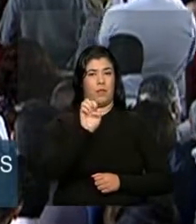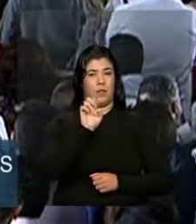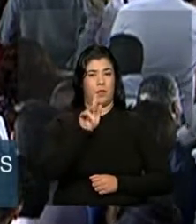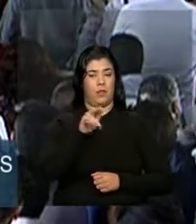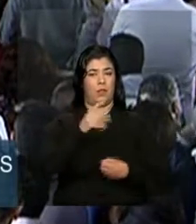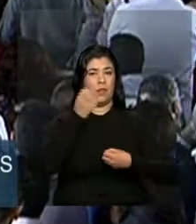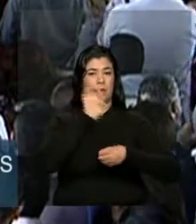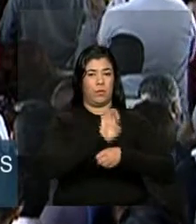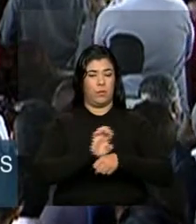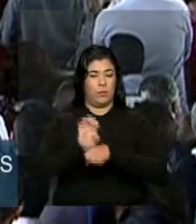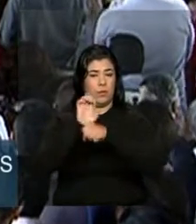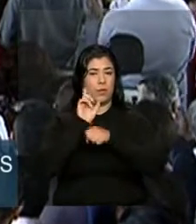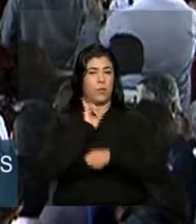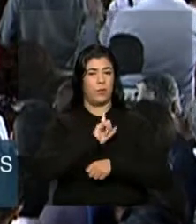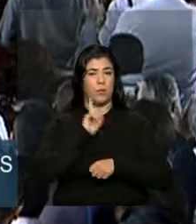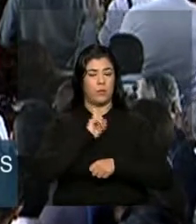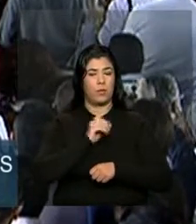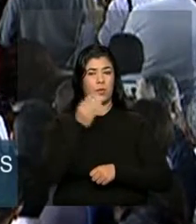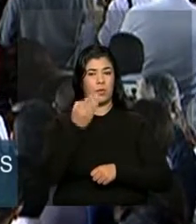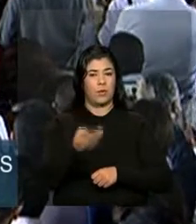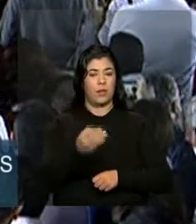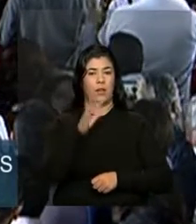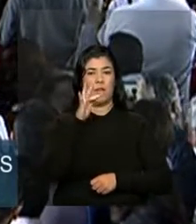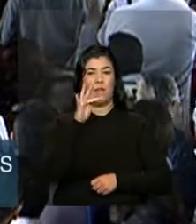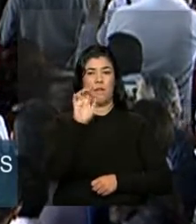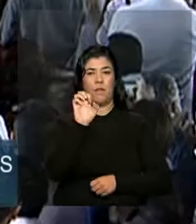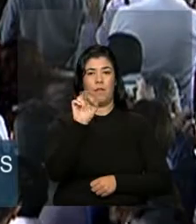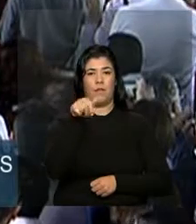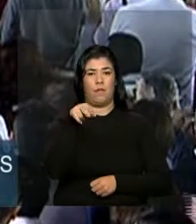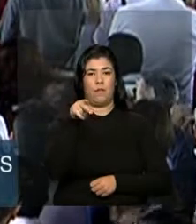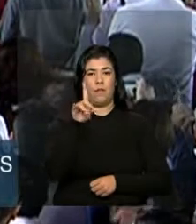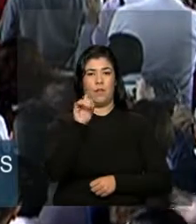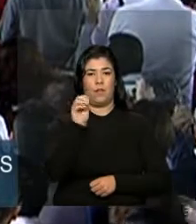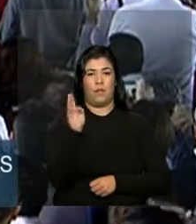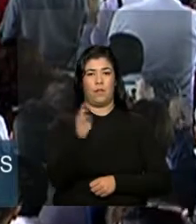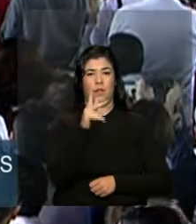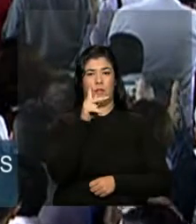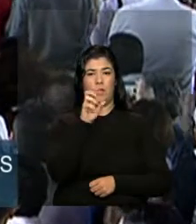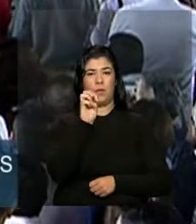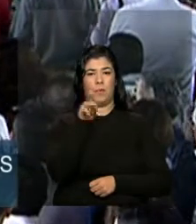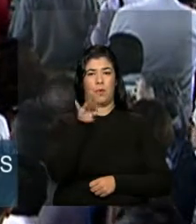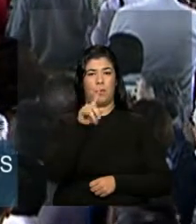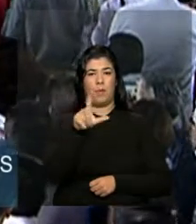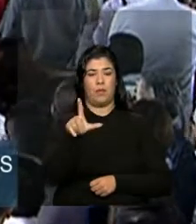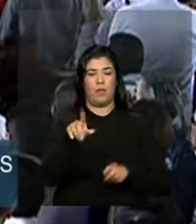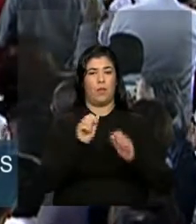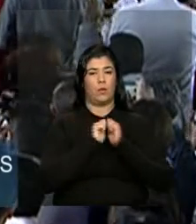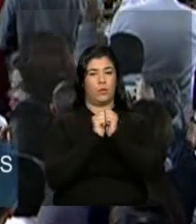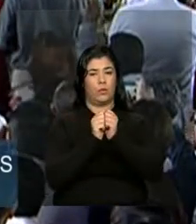Pimentel, que nos deu a honra de estarmos juntos essa semana.